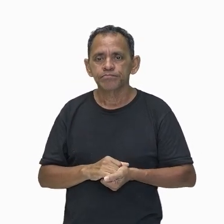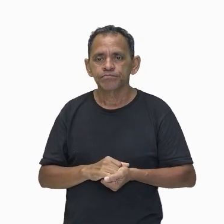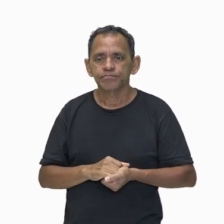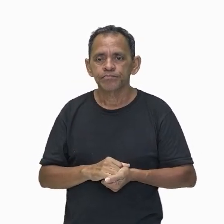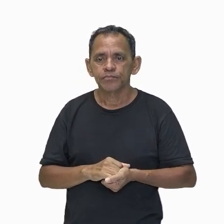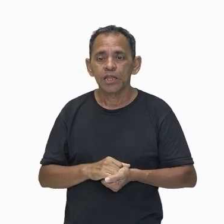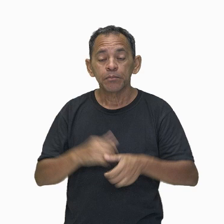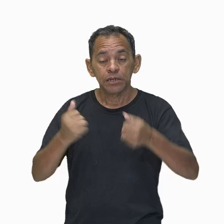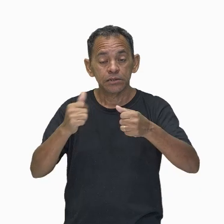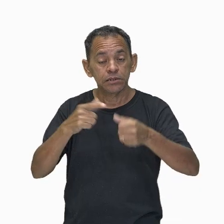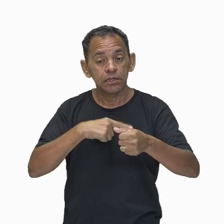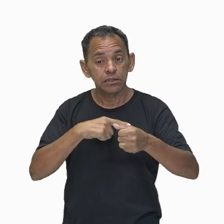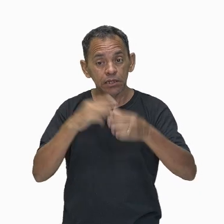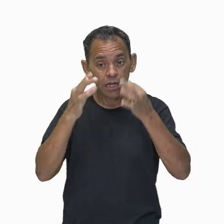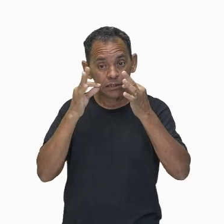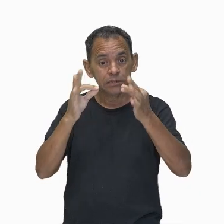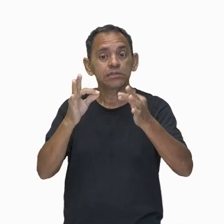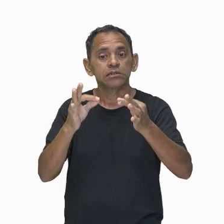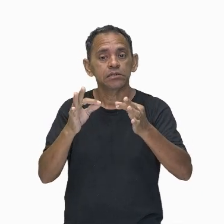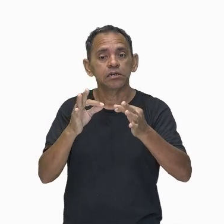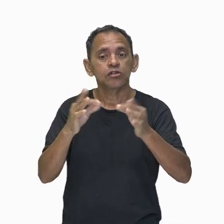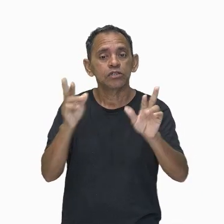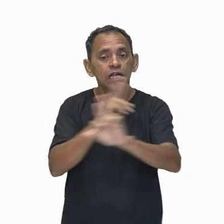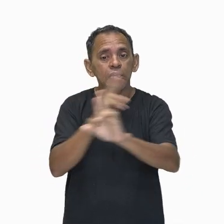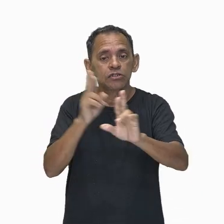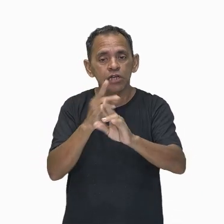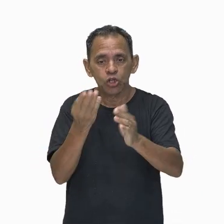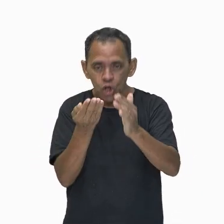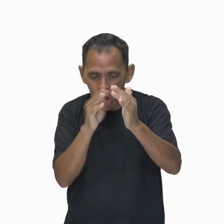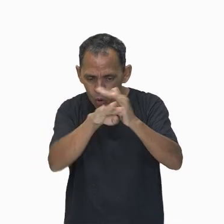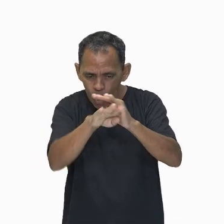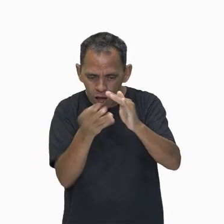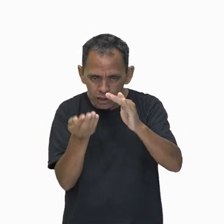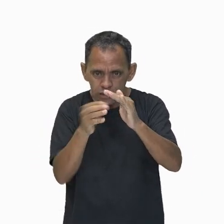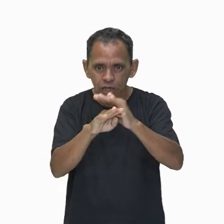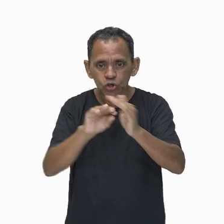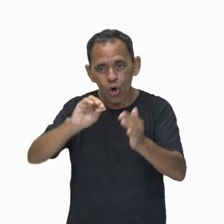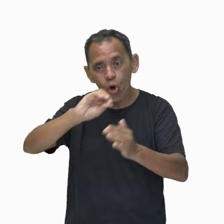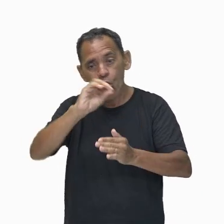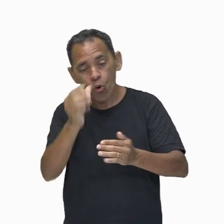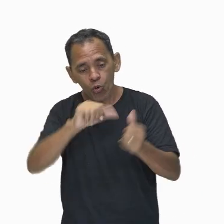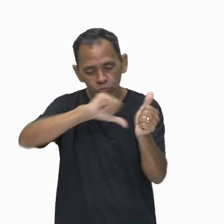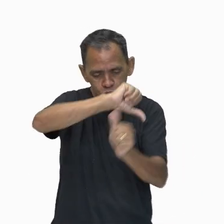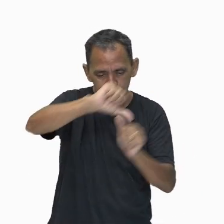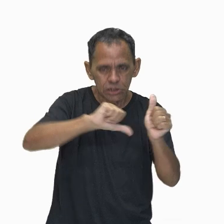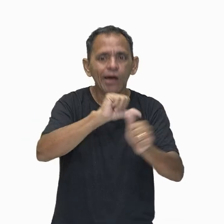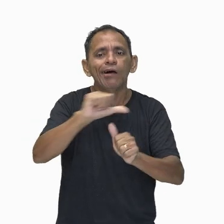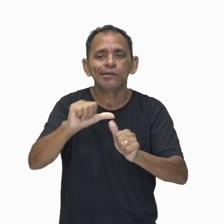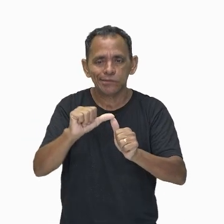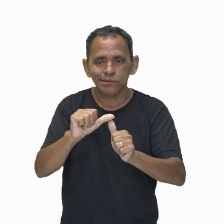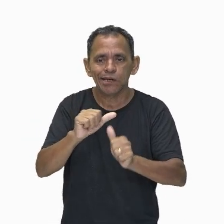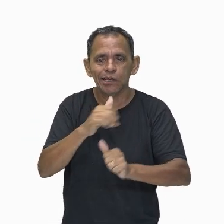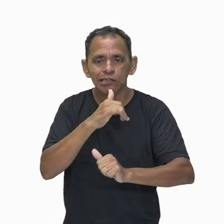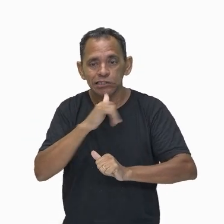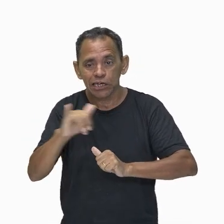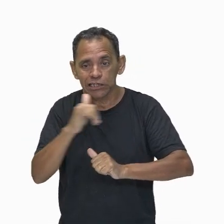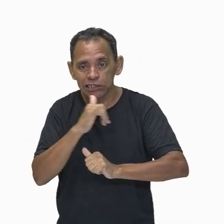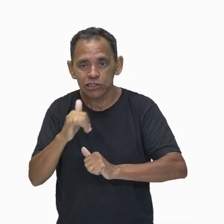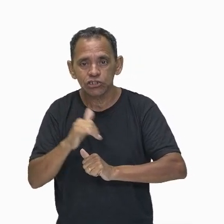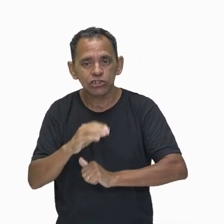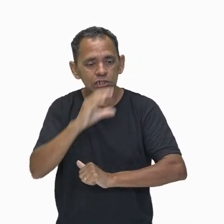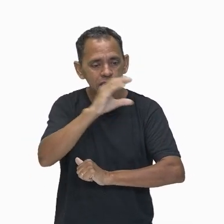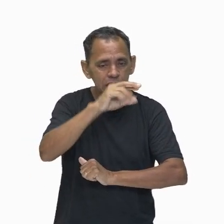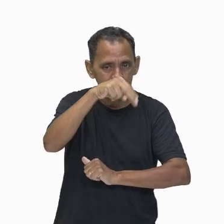diz respeito a armazenamento ou a conversão da energia em cinética, tá pessoal? Por